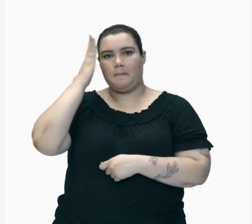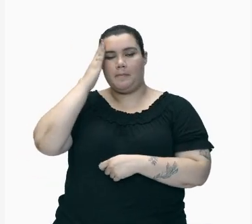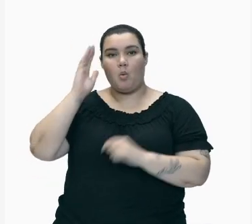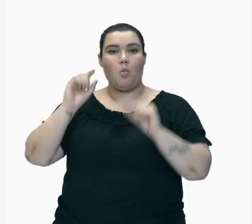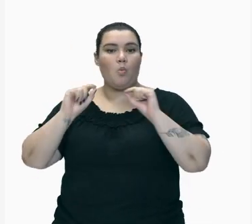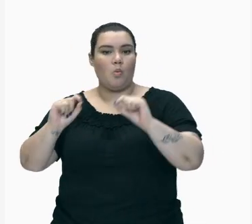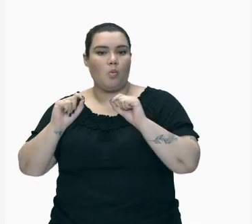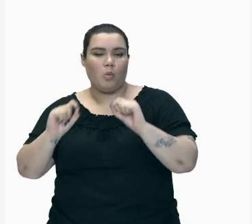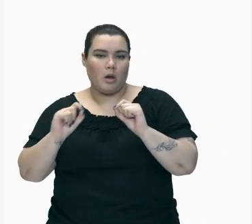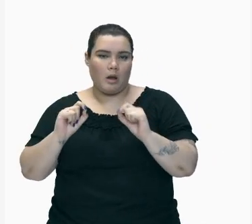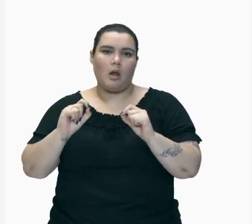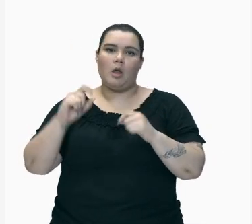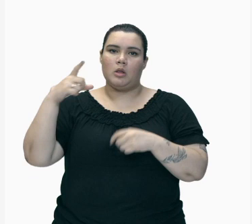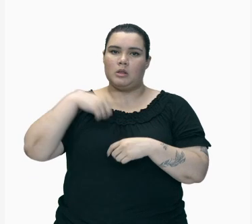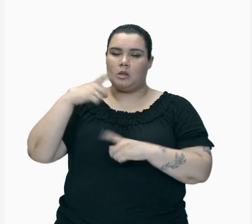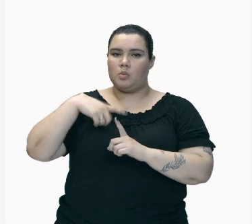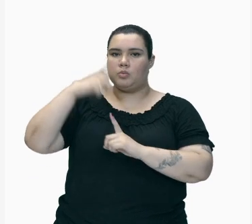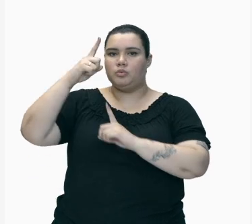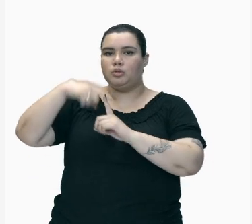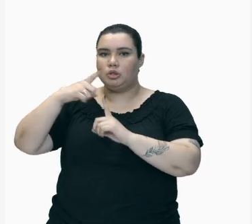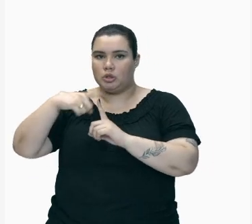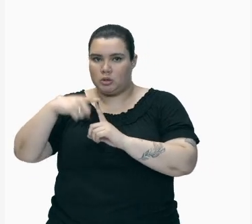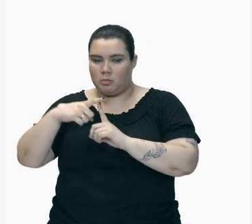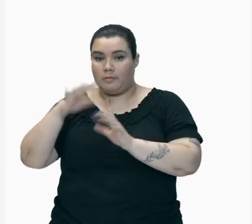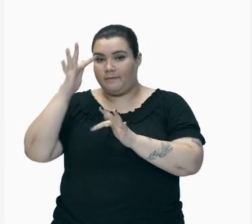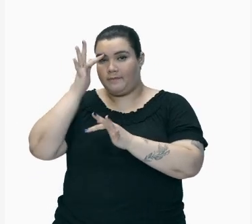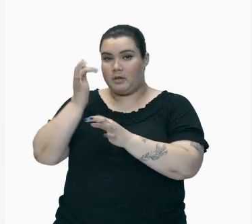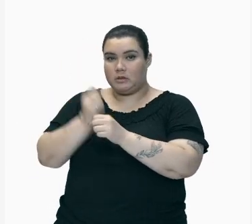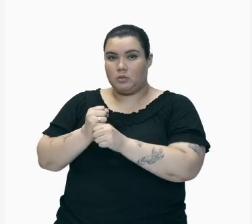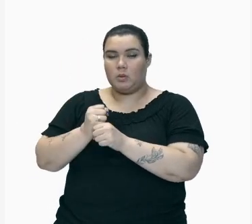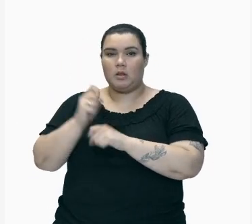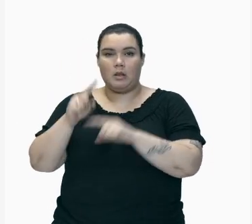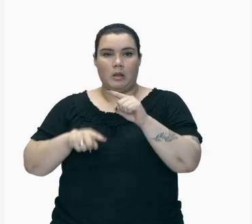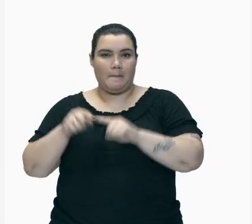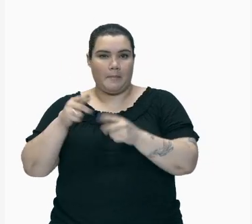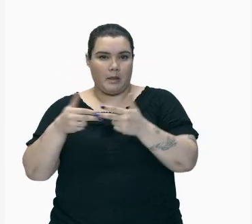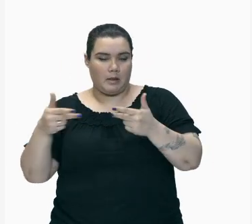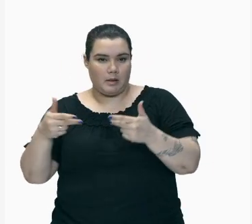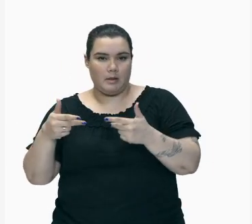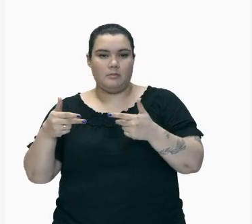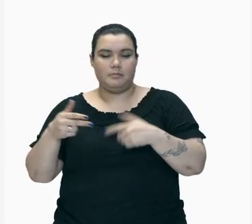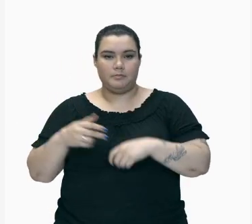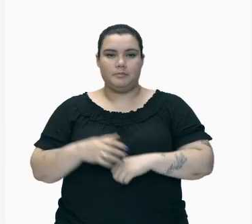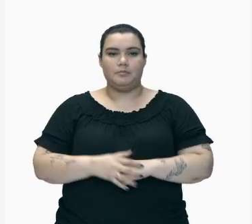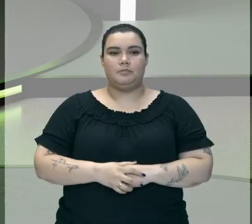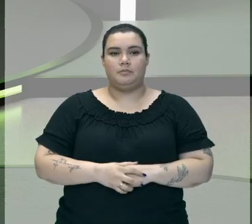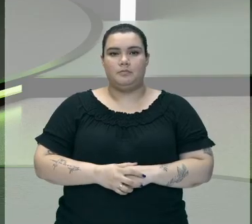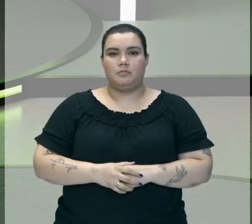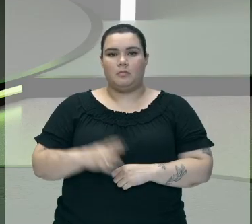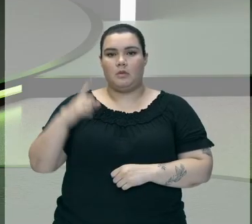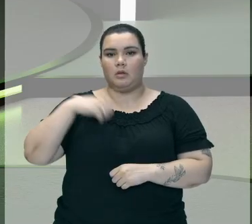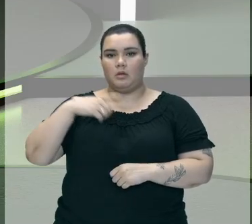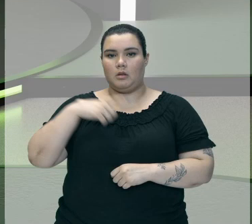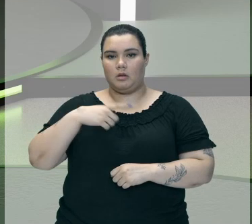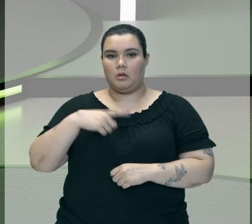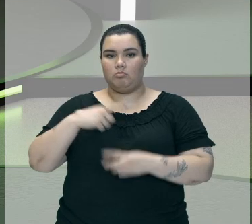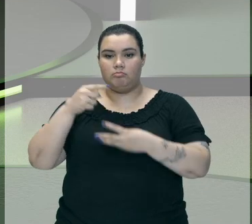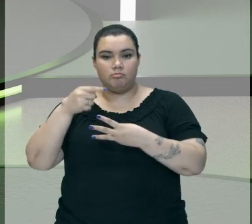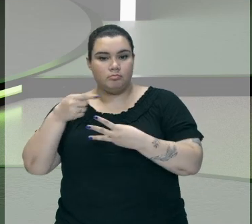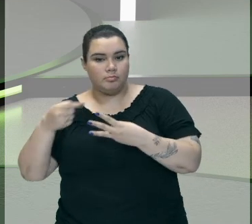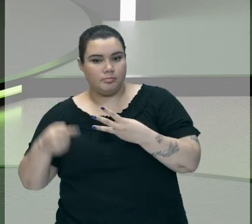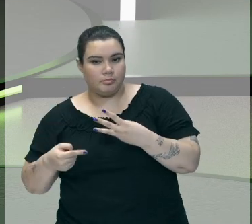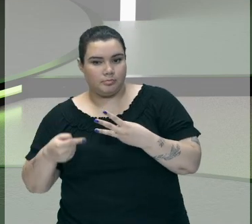estados Físicos Da matéria E os estados Físicos Da matéria Eles são Divididos Em três